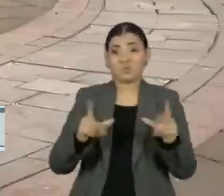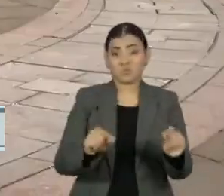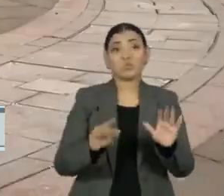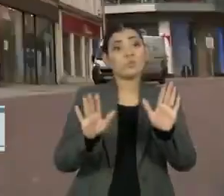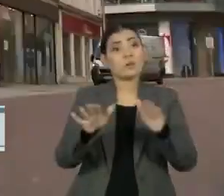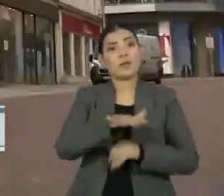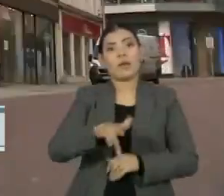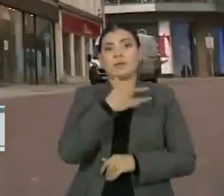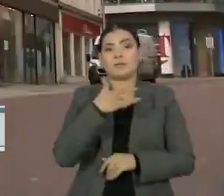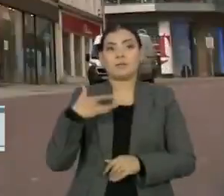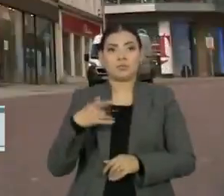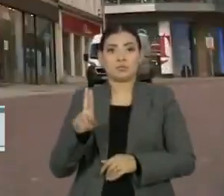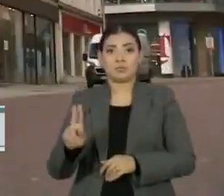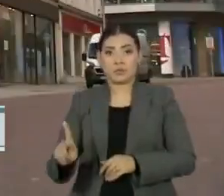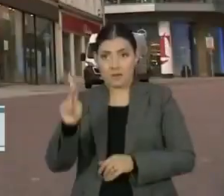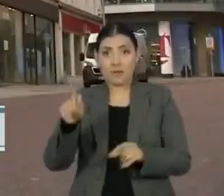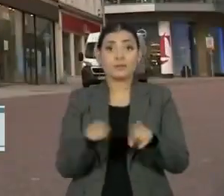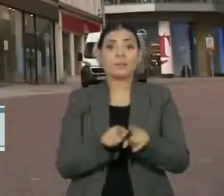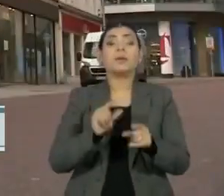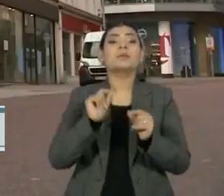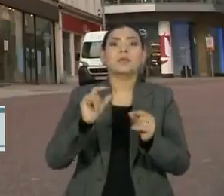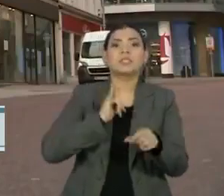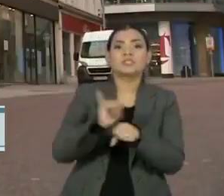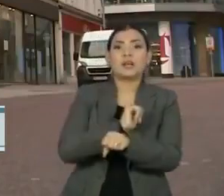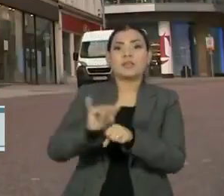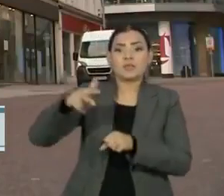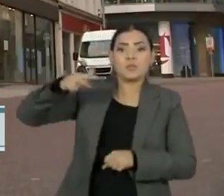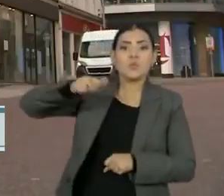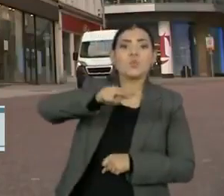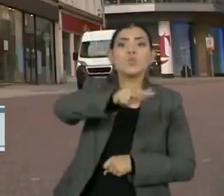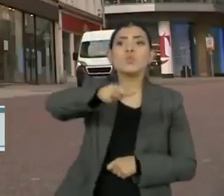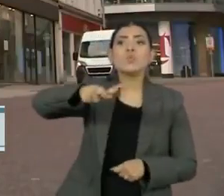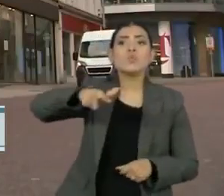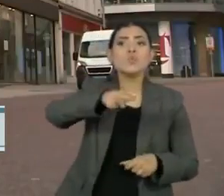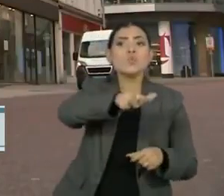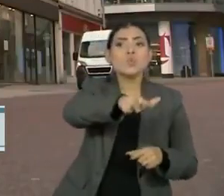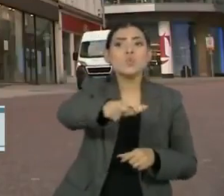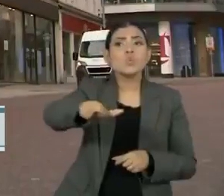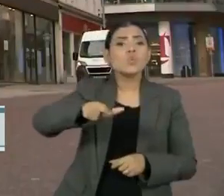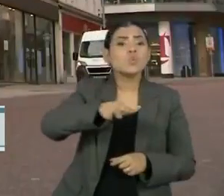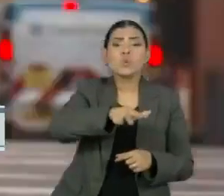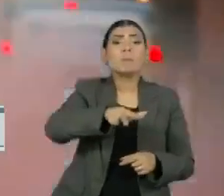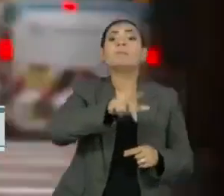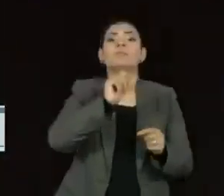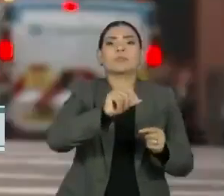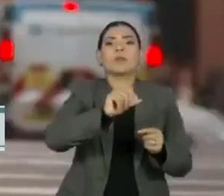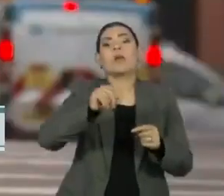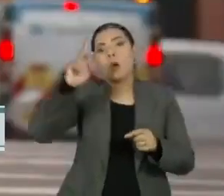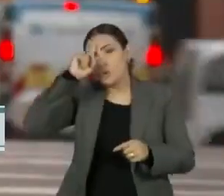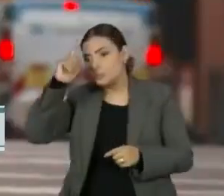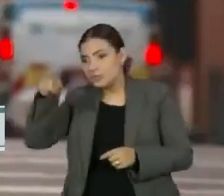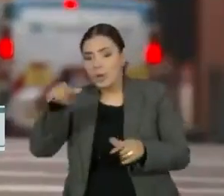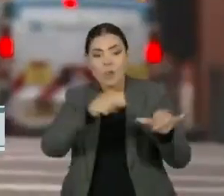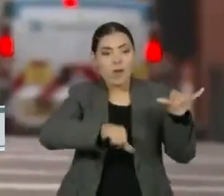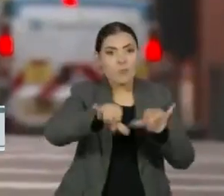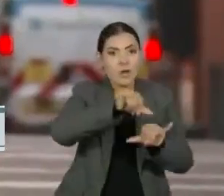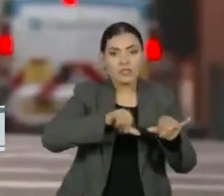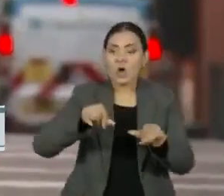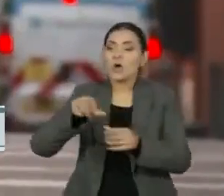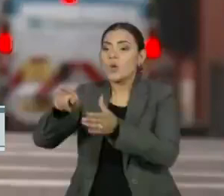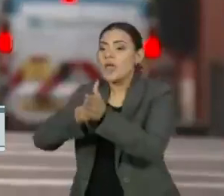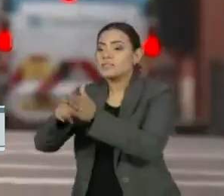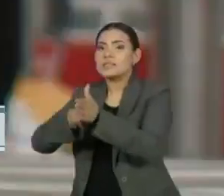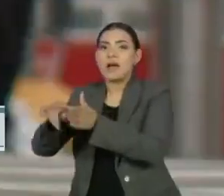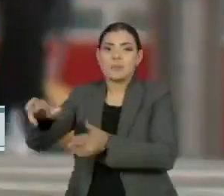Serviço Nacional de Saúde do Reino Unido está testando um esquema com drones para levar testes Covid-19 de hospitais e laboratórios de teste,